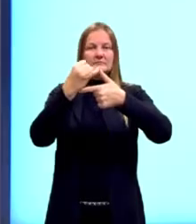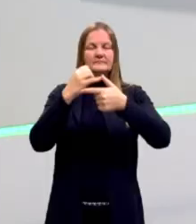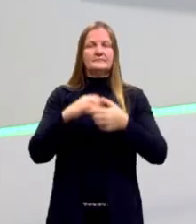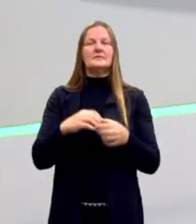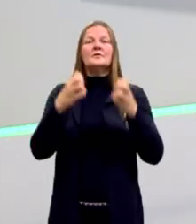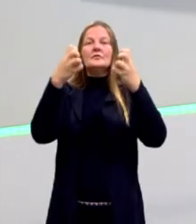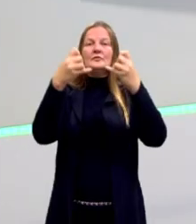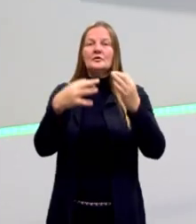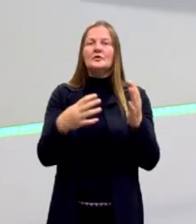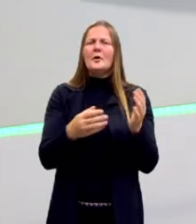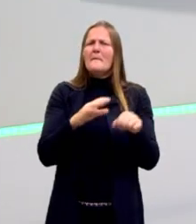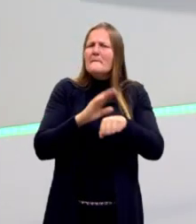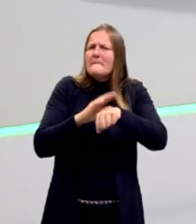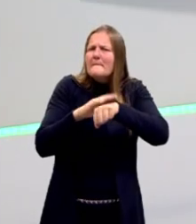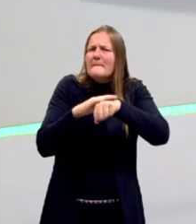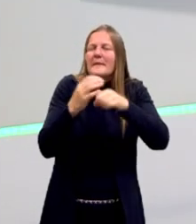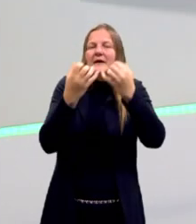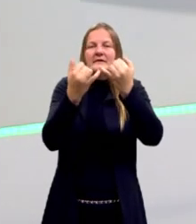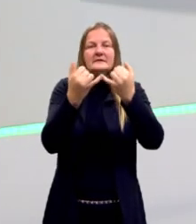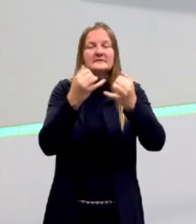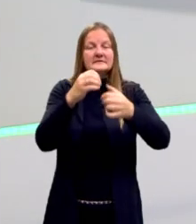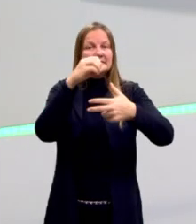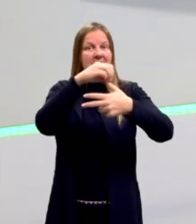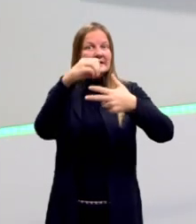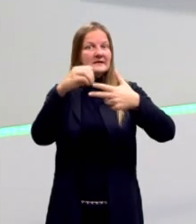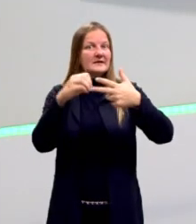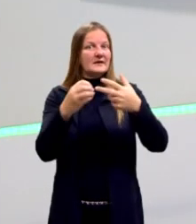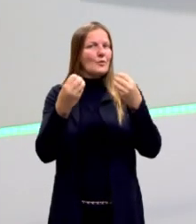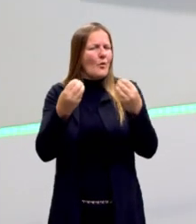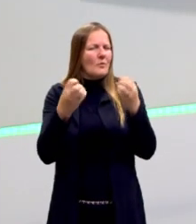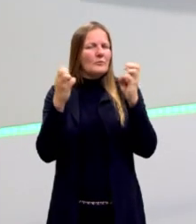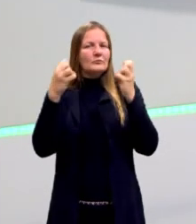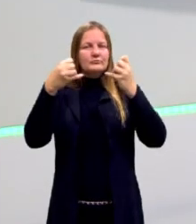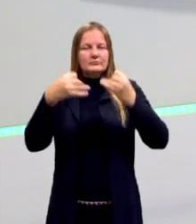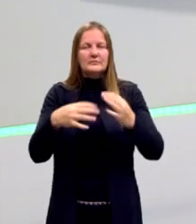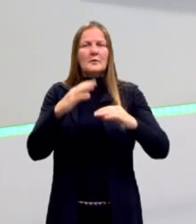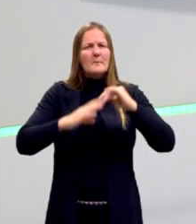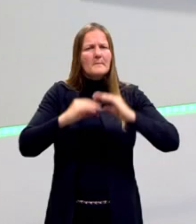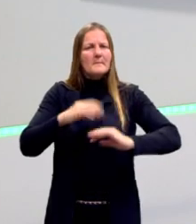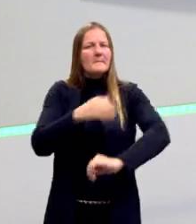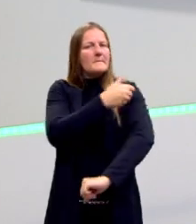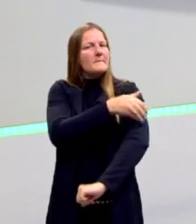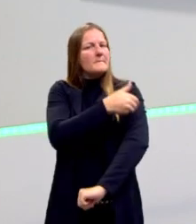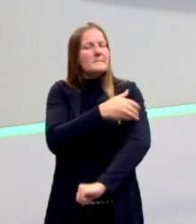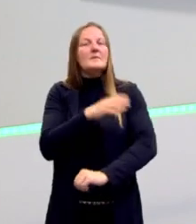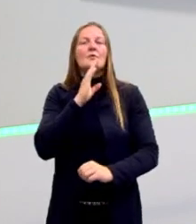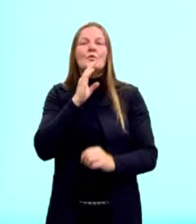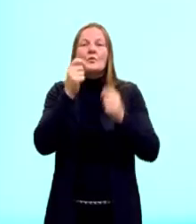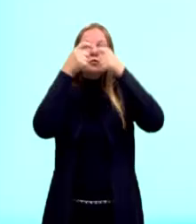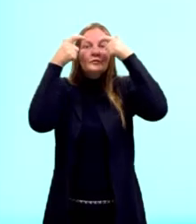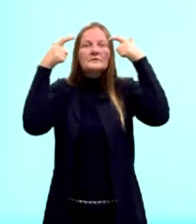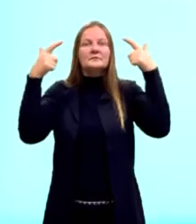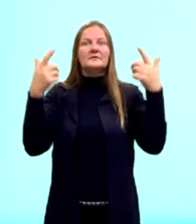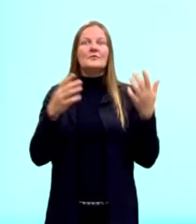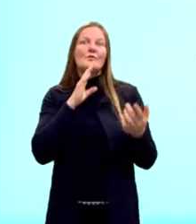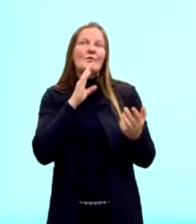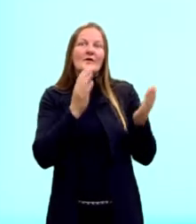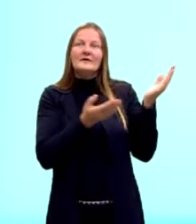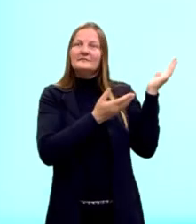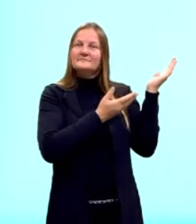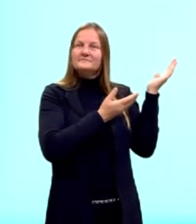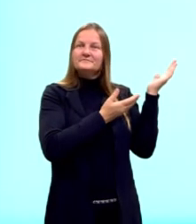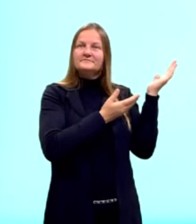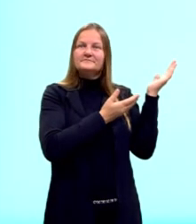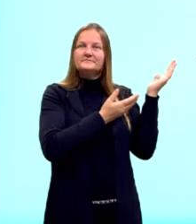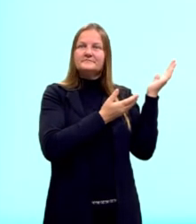Aqui eu trouxe, então, uma questão do Enem, justamente para nós praticarmos este conhecimento, então. A questão diz o